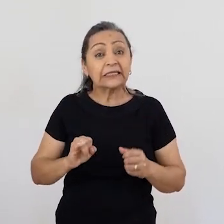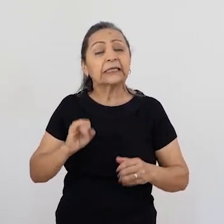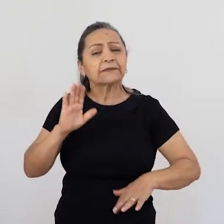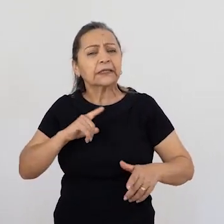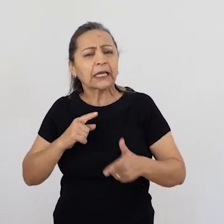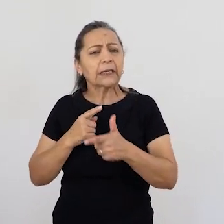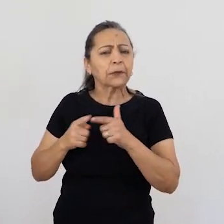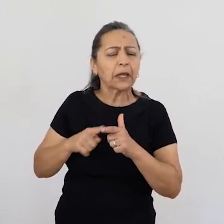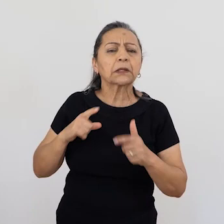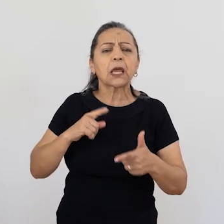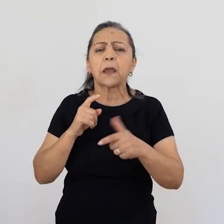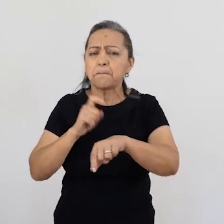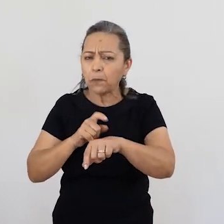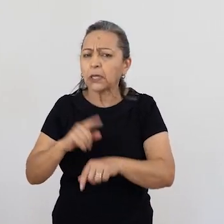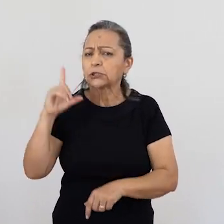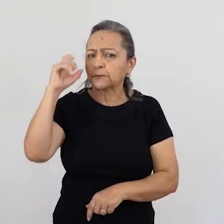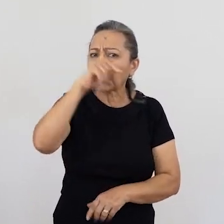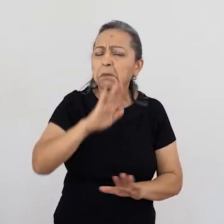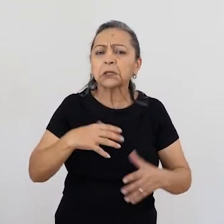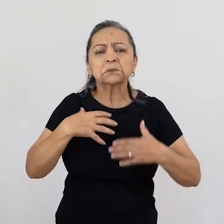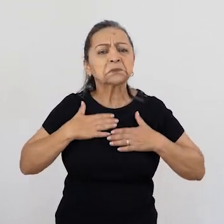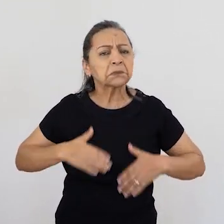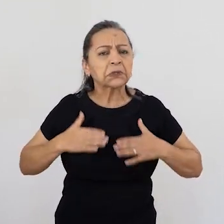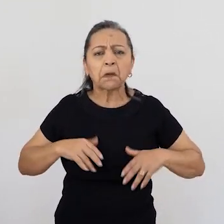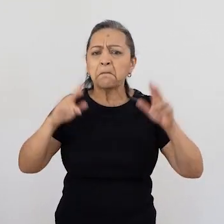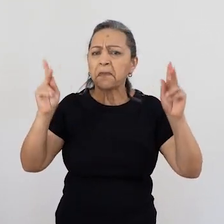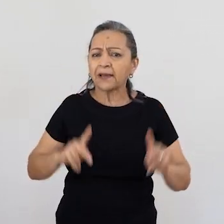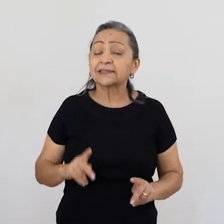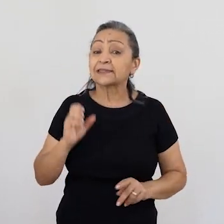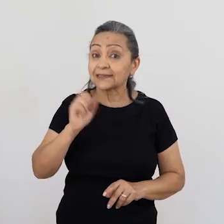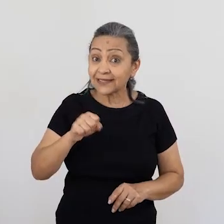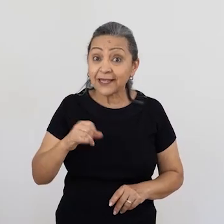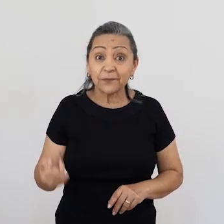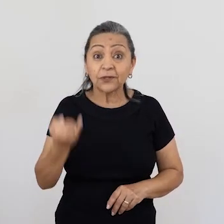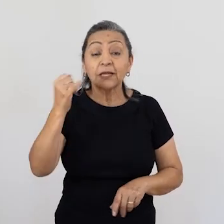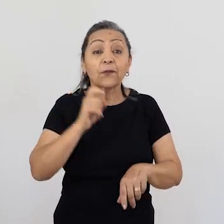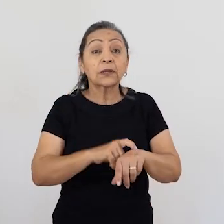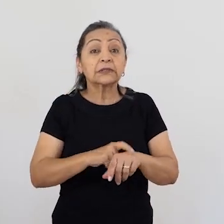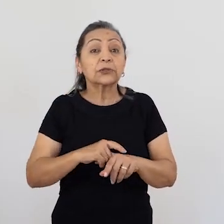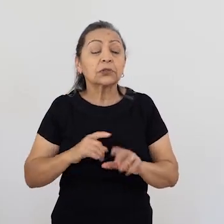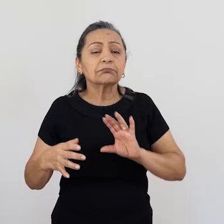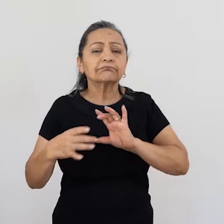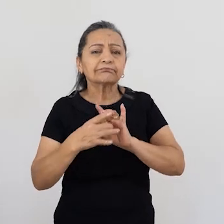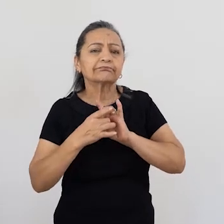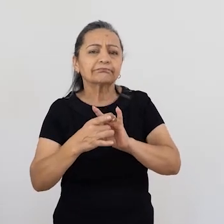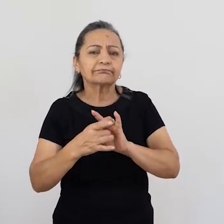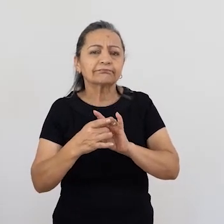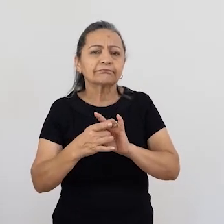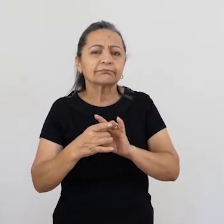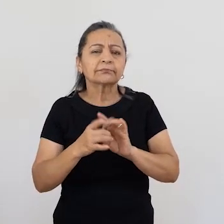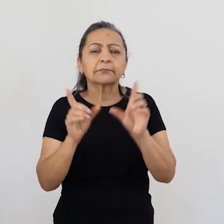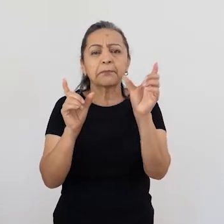Mesmo em crise, tem momento de dificuldade, mas você está em paz. Sim, porque é importante, quando você está na sua inteireza, você